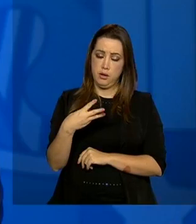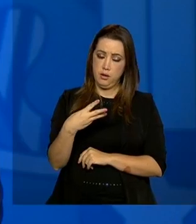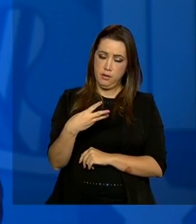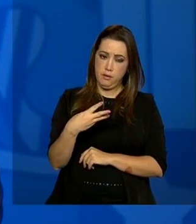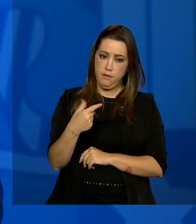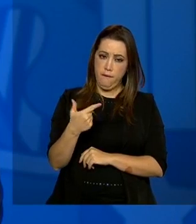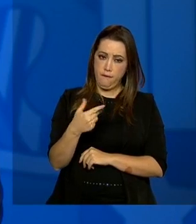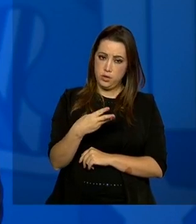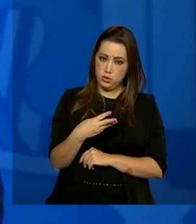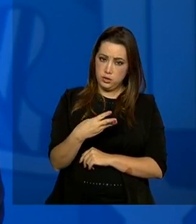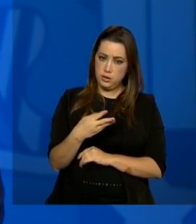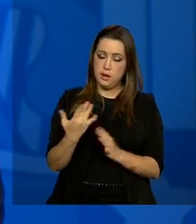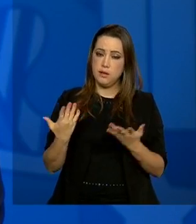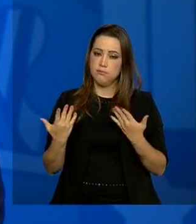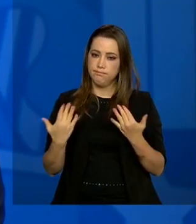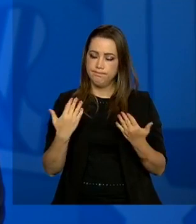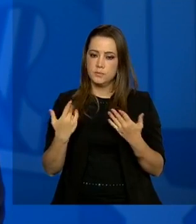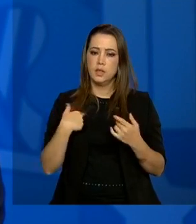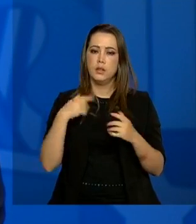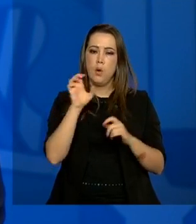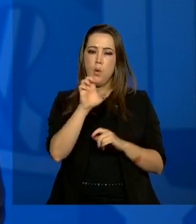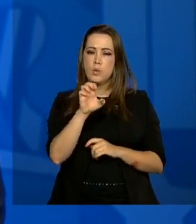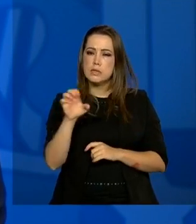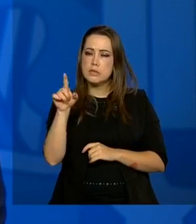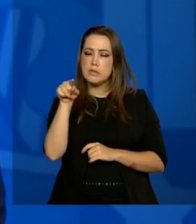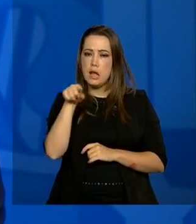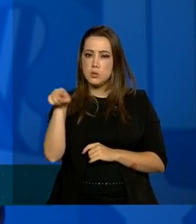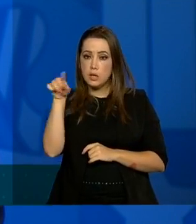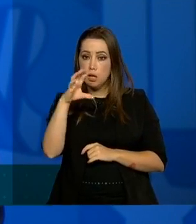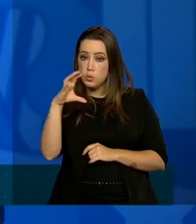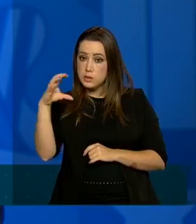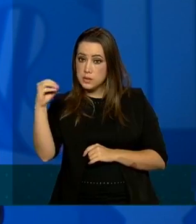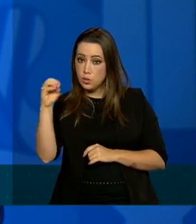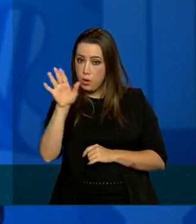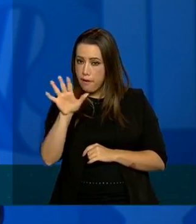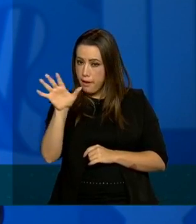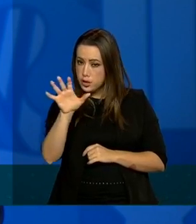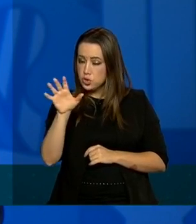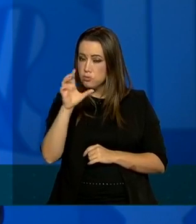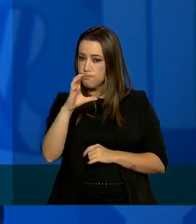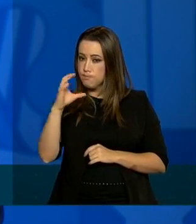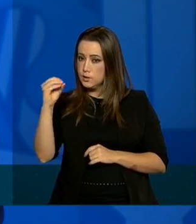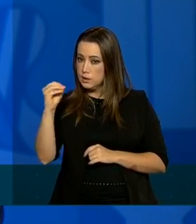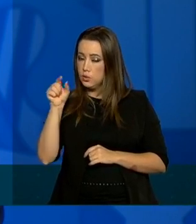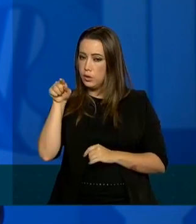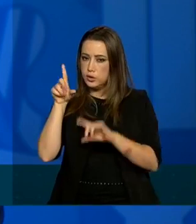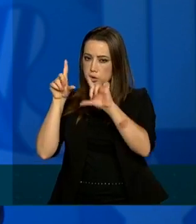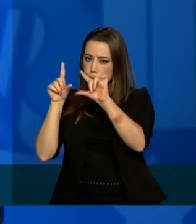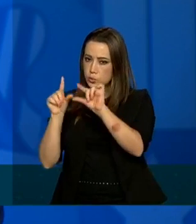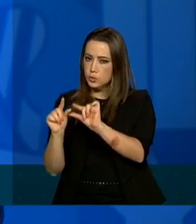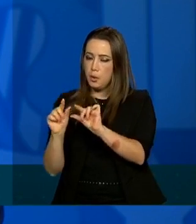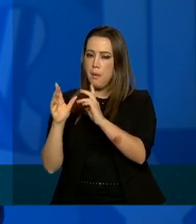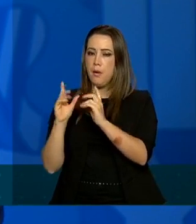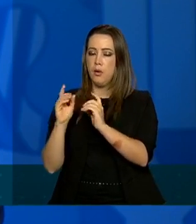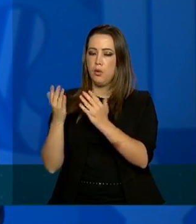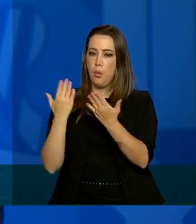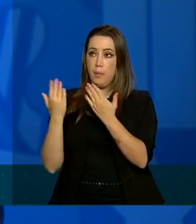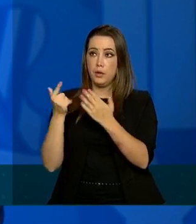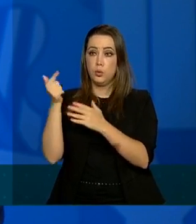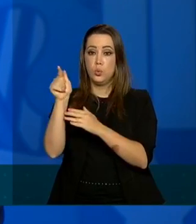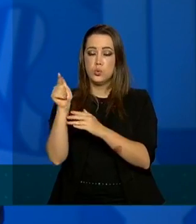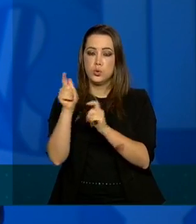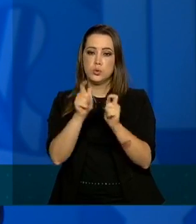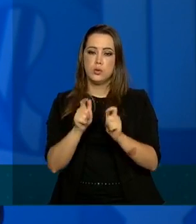são os estados que ainda têm pouco impacto significativo em relação aos casos de COVID-19 no Brasil.